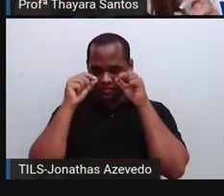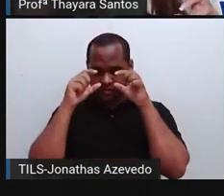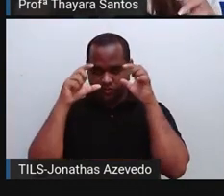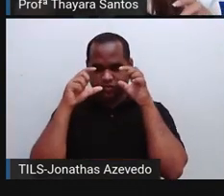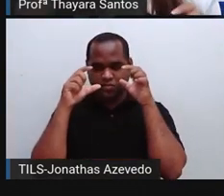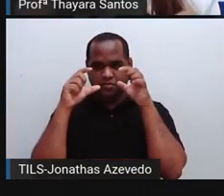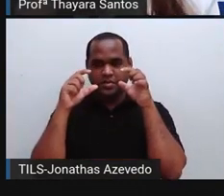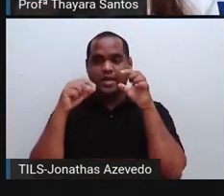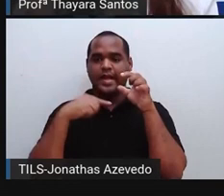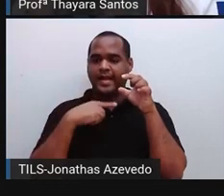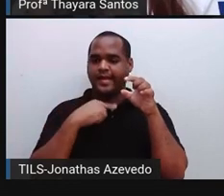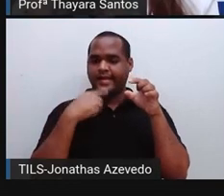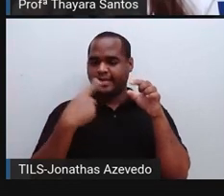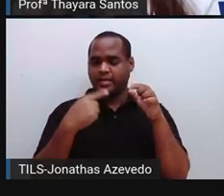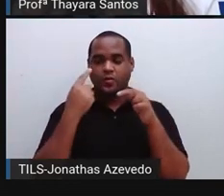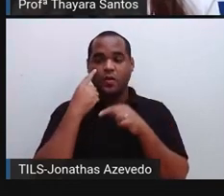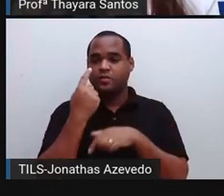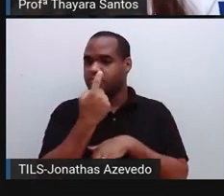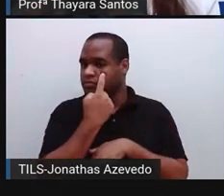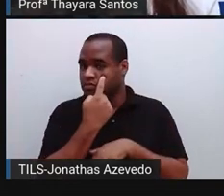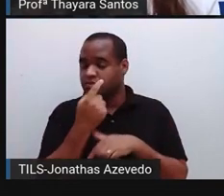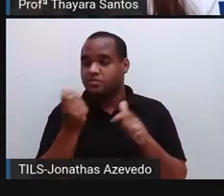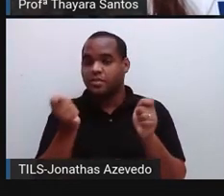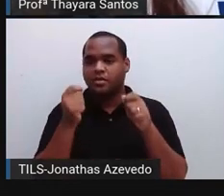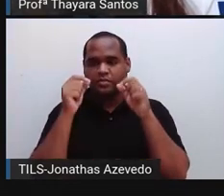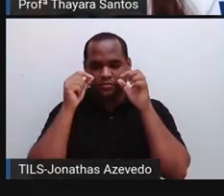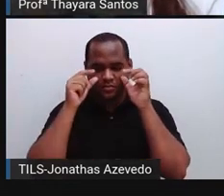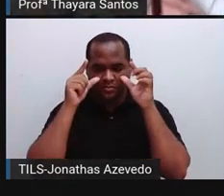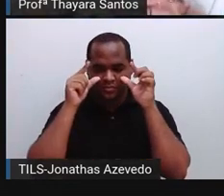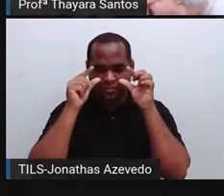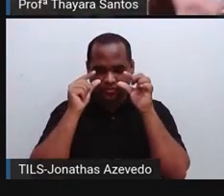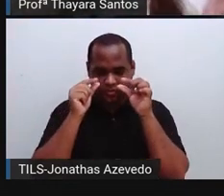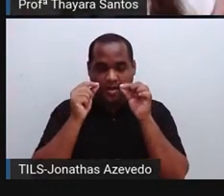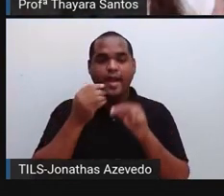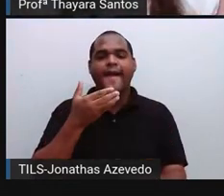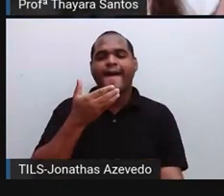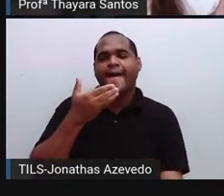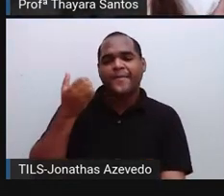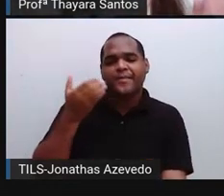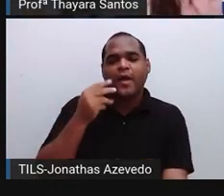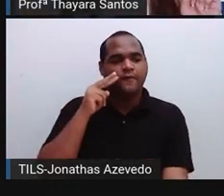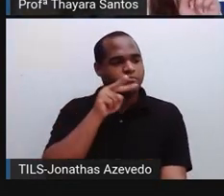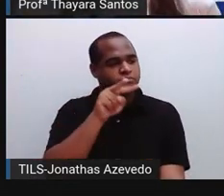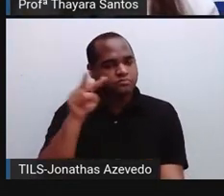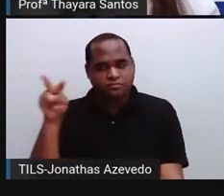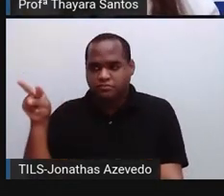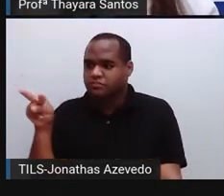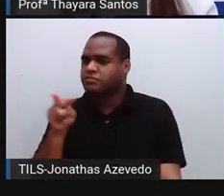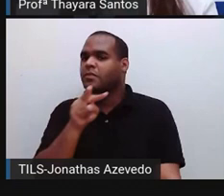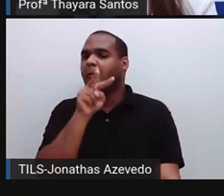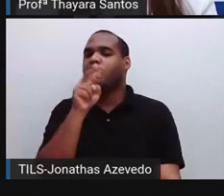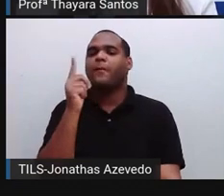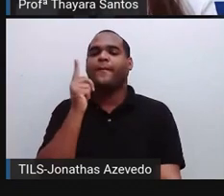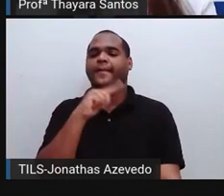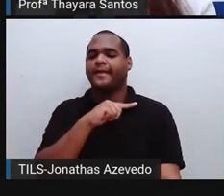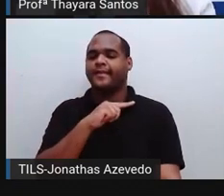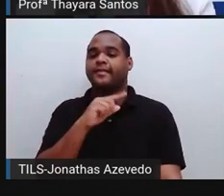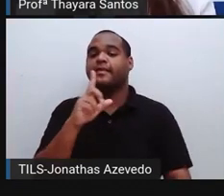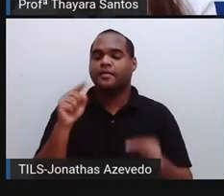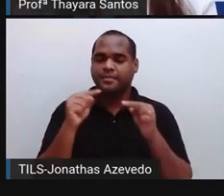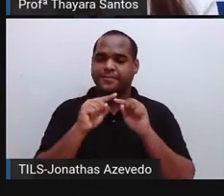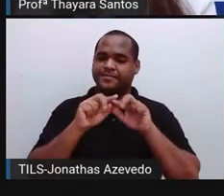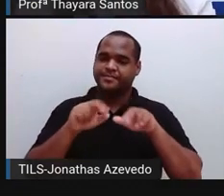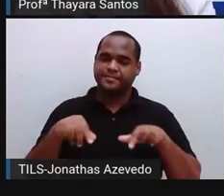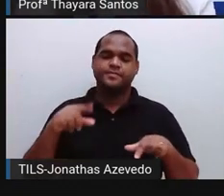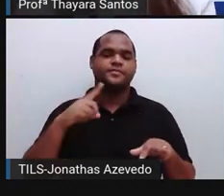gente tem aqui no nosso olho, ela contrai para que a gente consiga enxergar melhor o ambiente. Então, isso é uma das reações que a gente